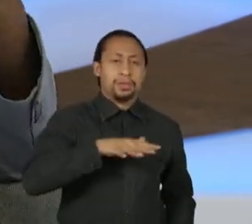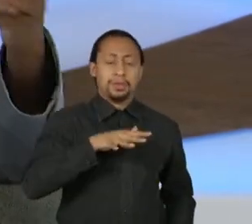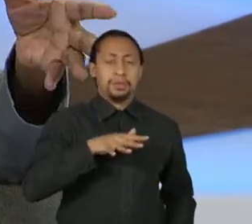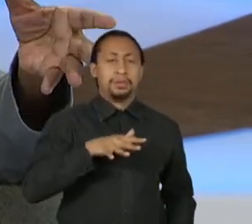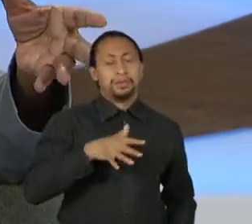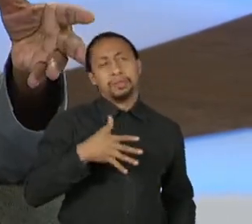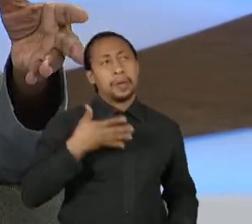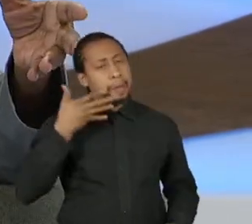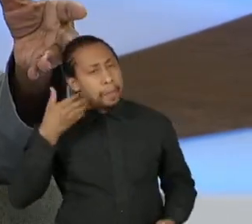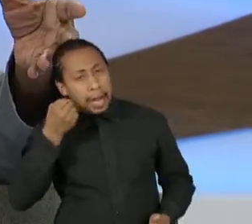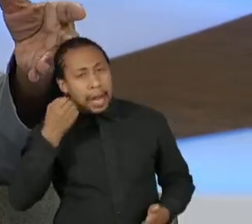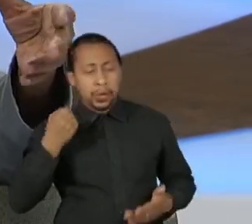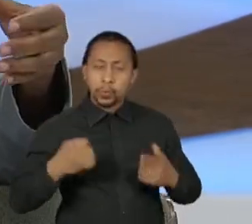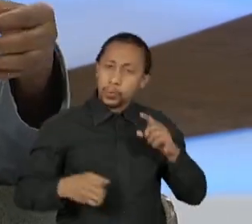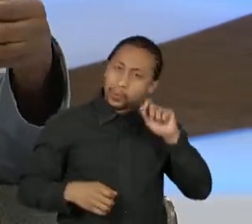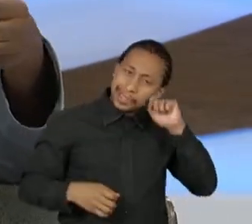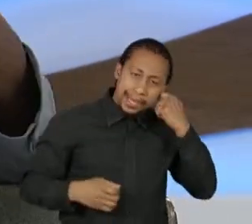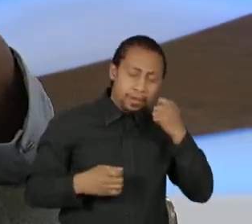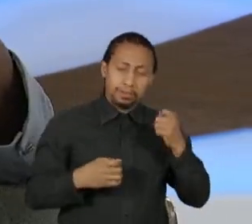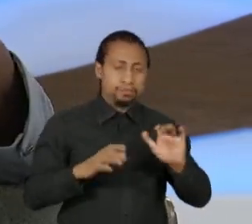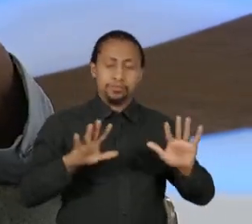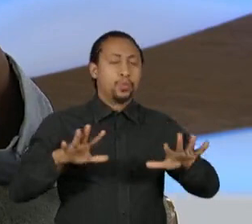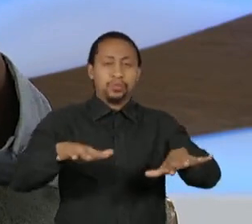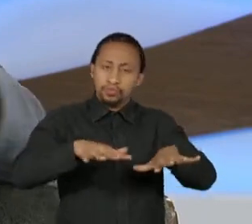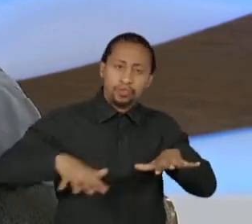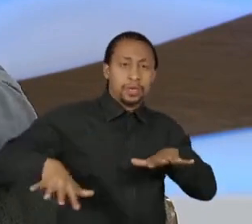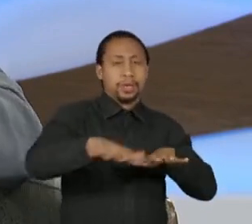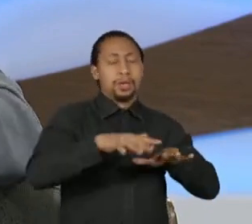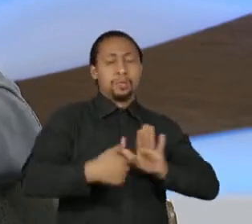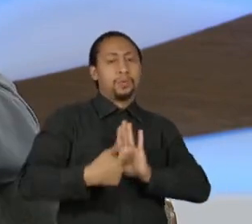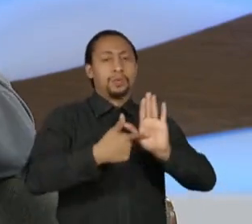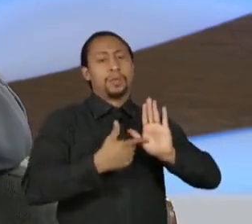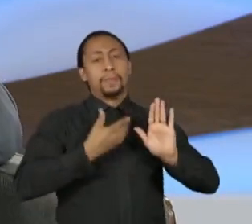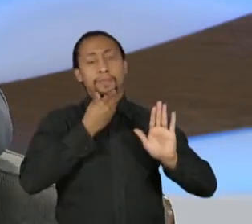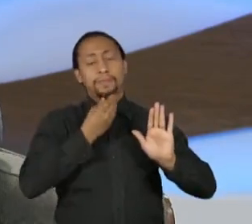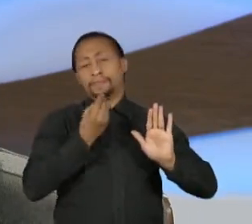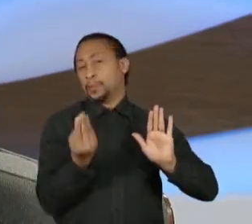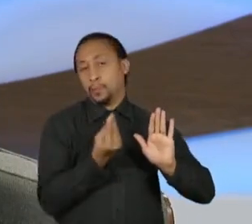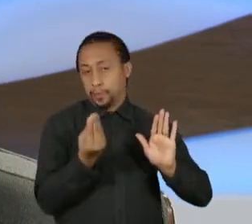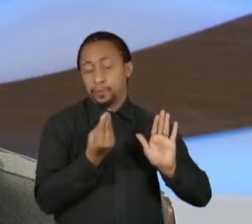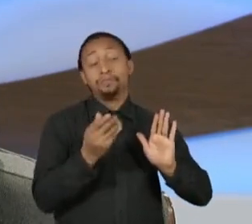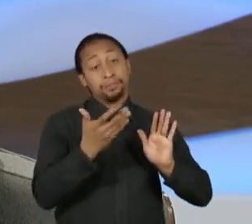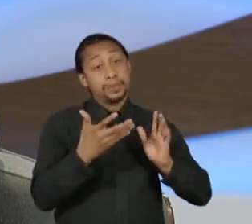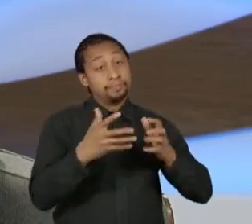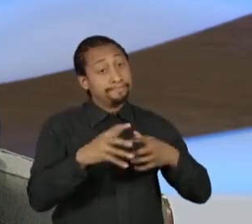o homem negro, do homem branco, é a questão da empatia.